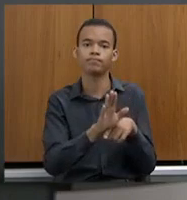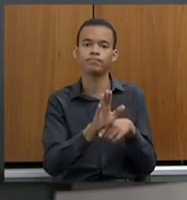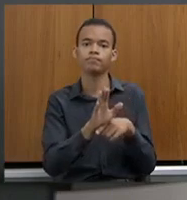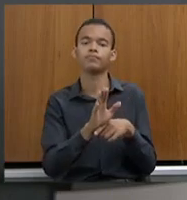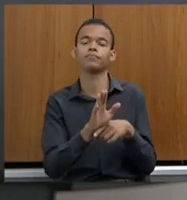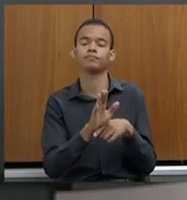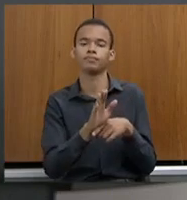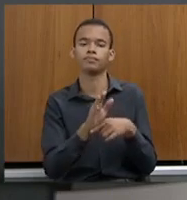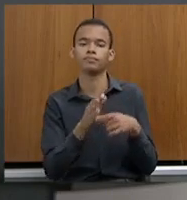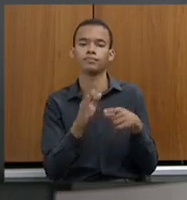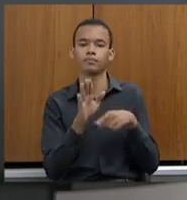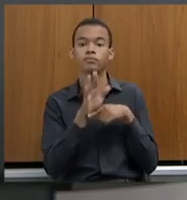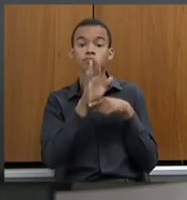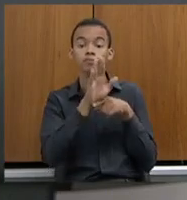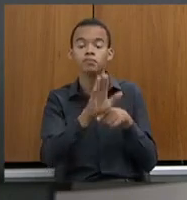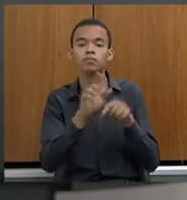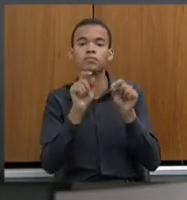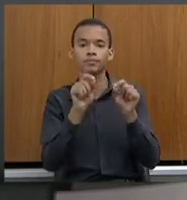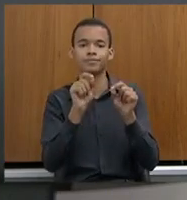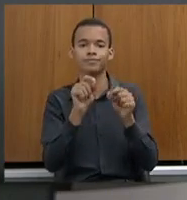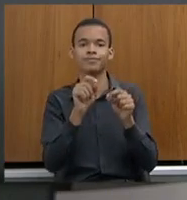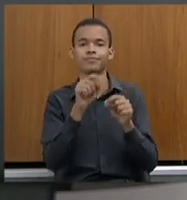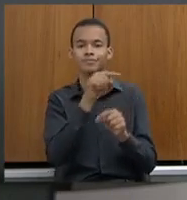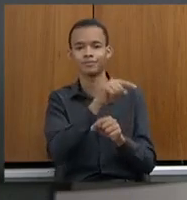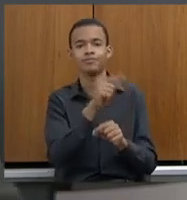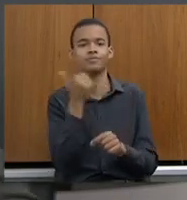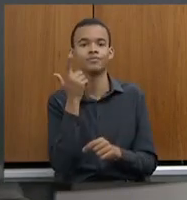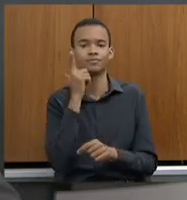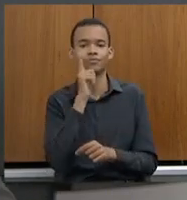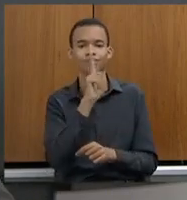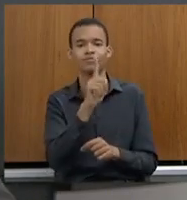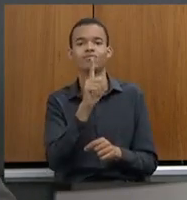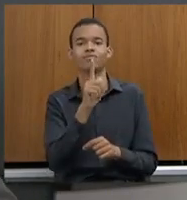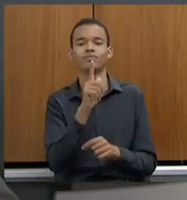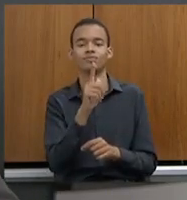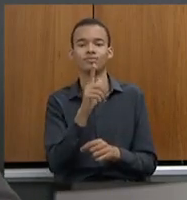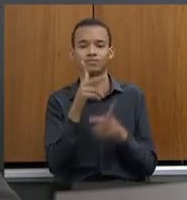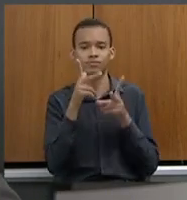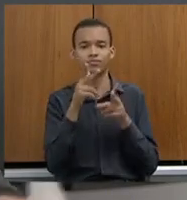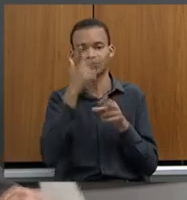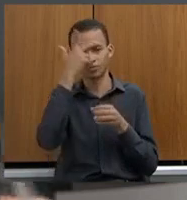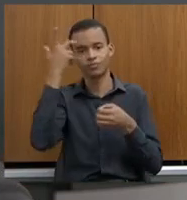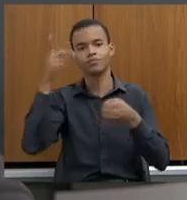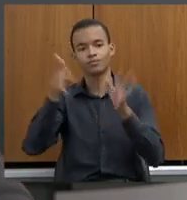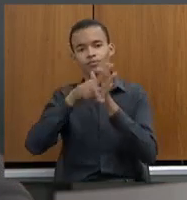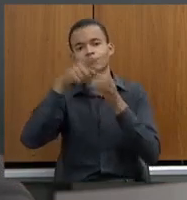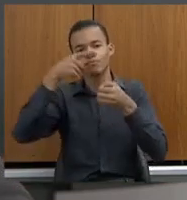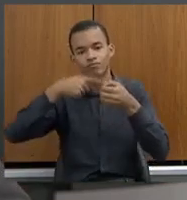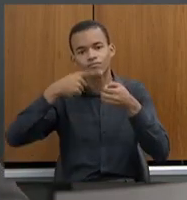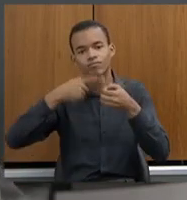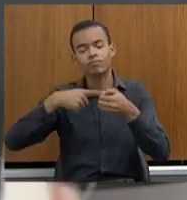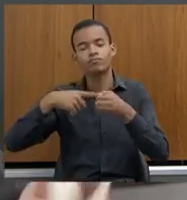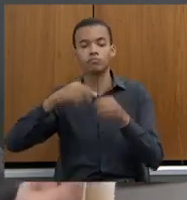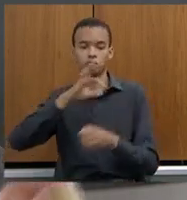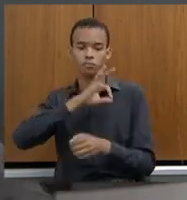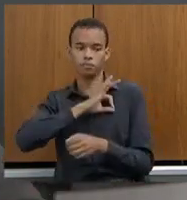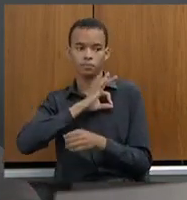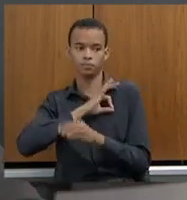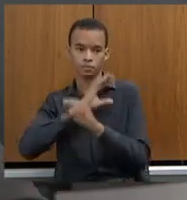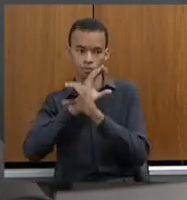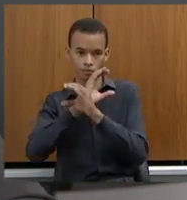para o mínimo exercício da cidadania. Então, como a Polícia Civil consegue fazer isso com